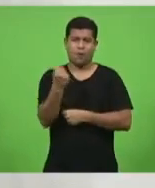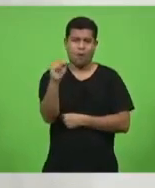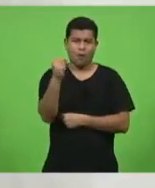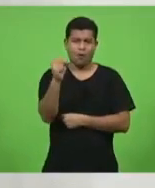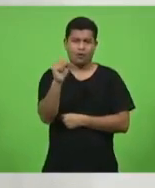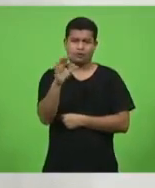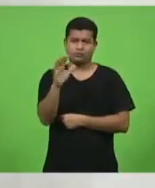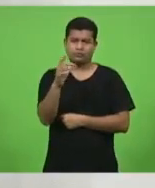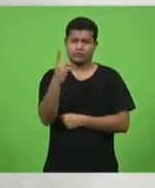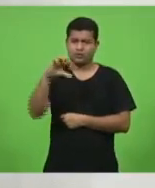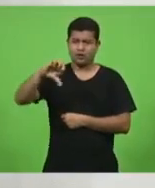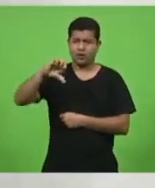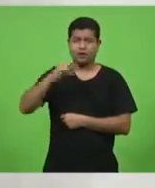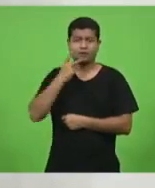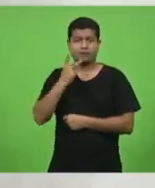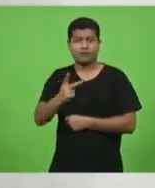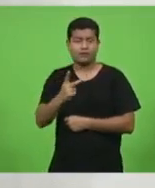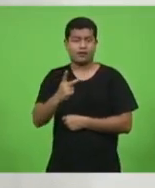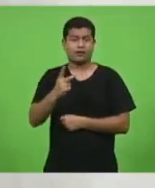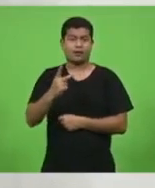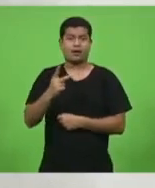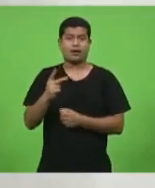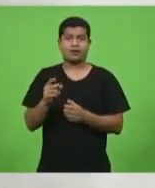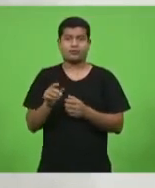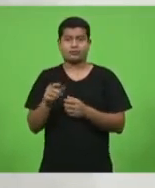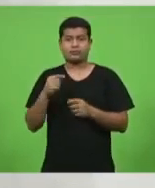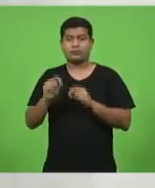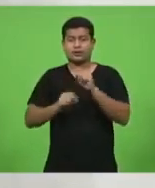pandemia em dez passos.